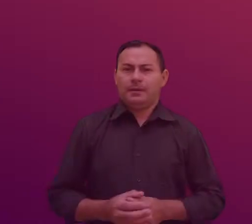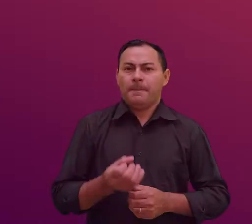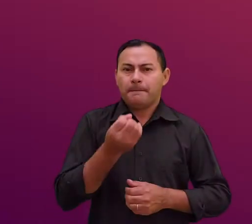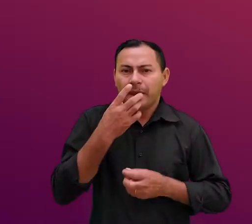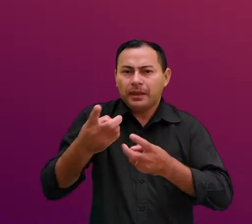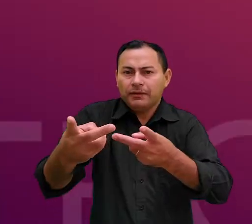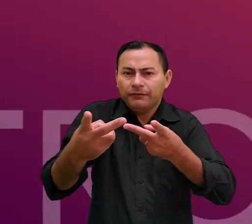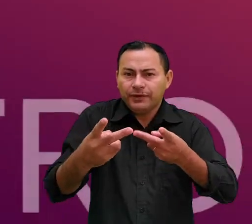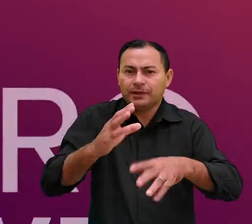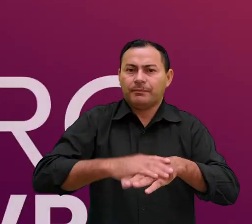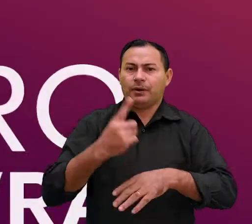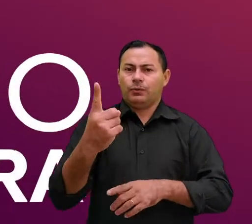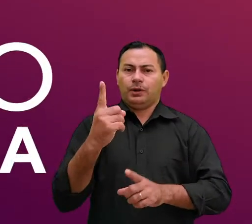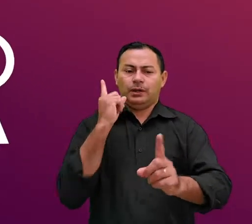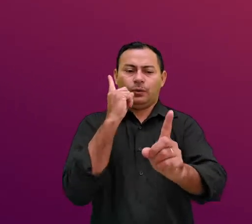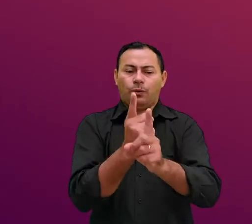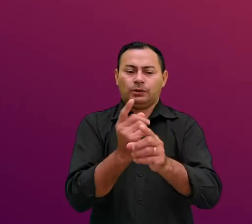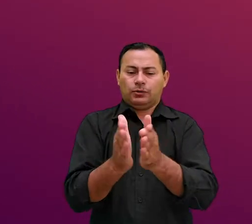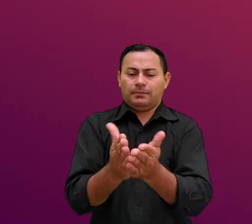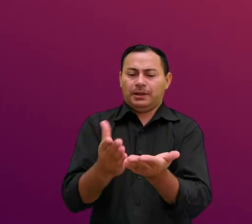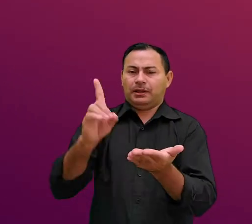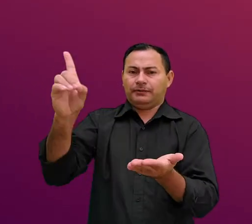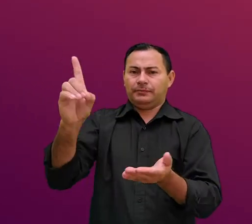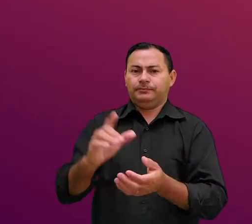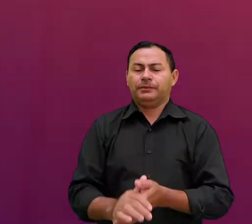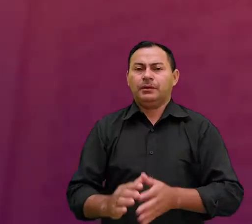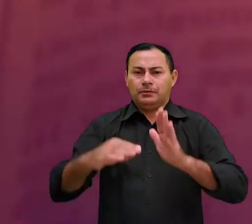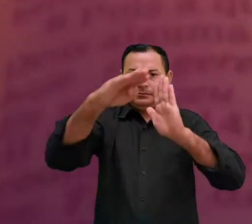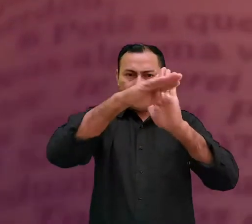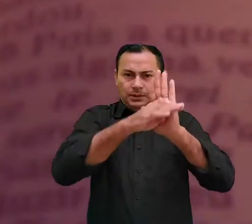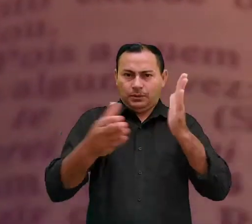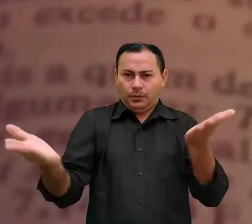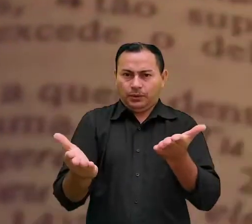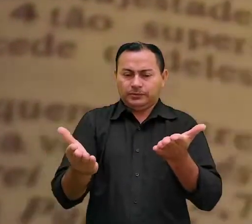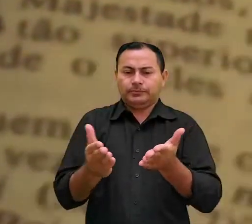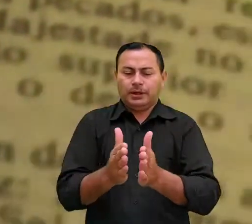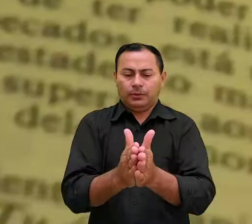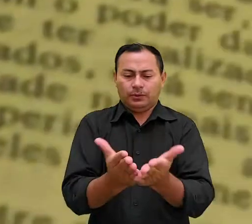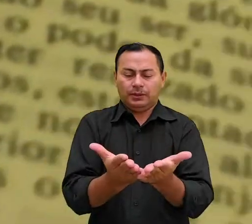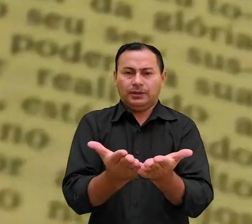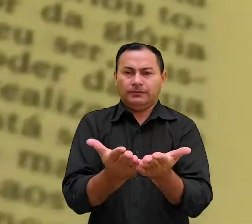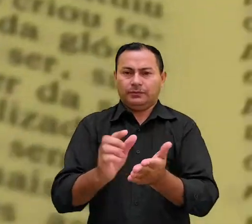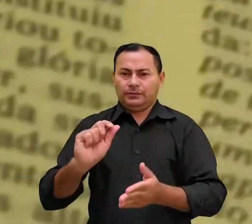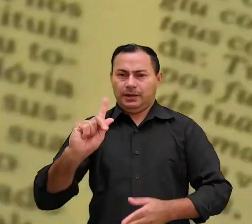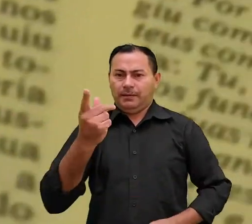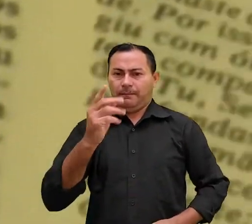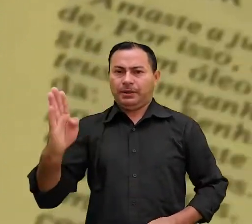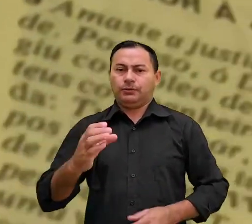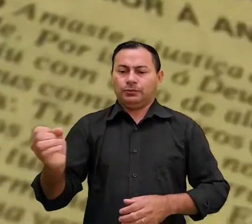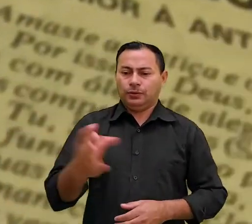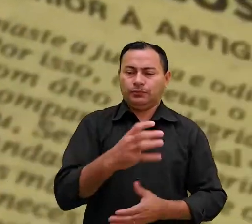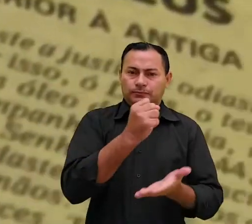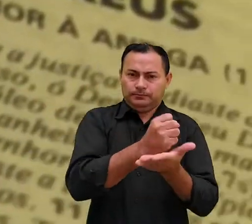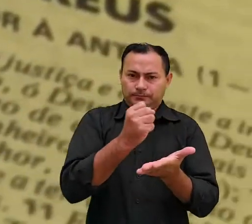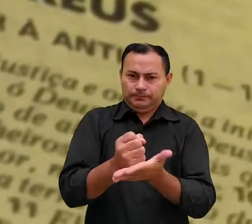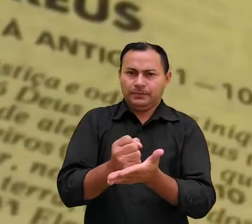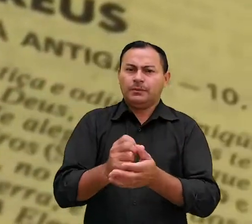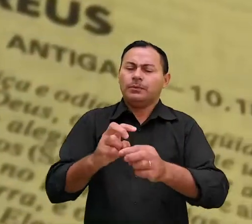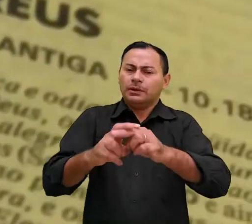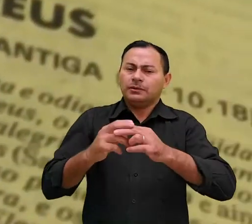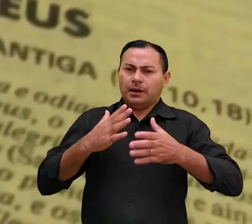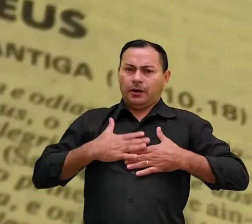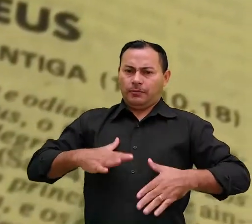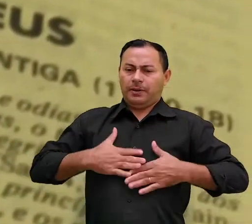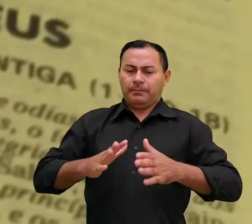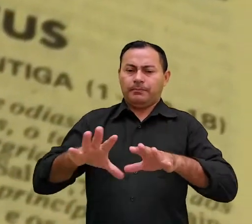Seja muito bem-vindo a mais um Encontro com a Palavra. O programa de hoje é dedicado ao livro de Hebreus, Novo Testamento. Por isso,